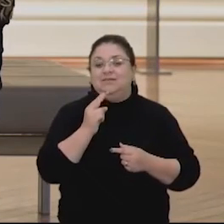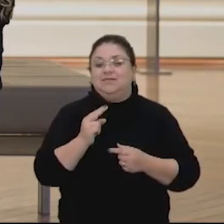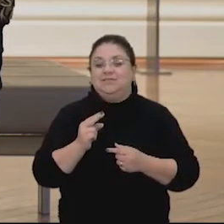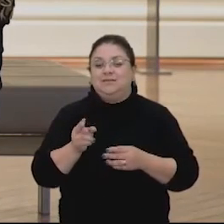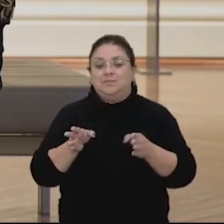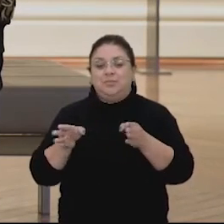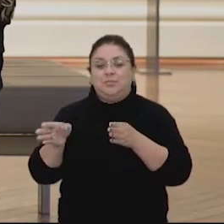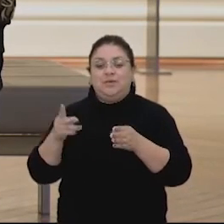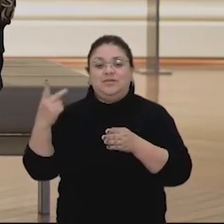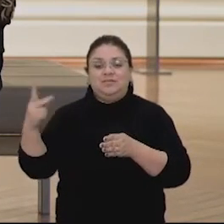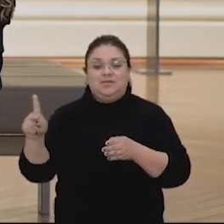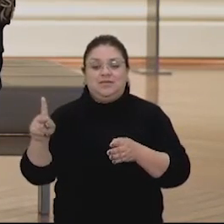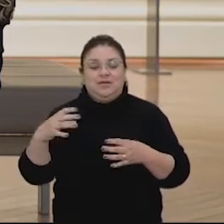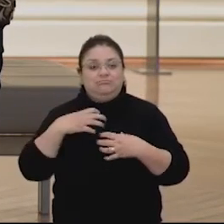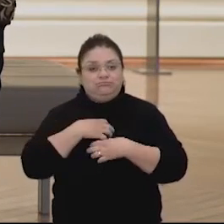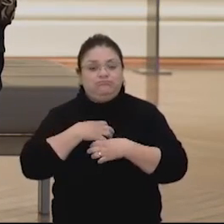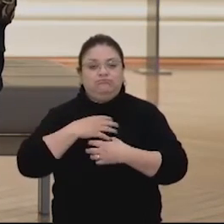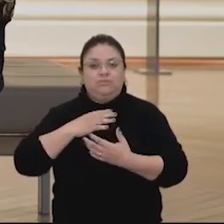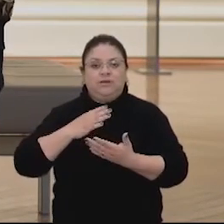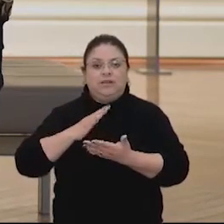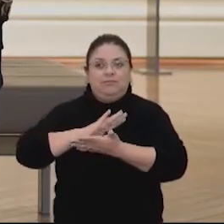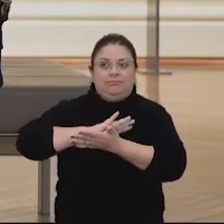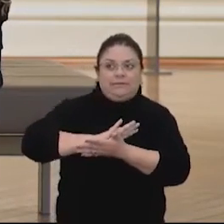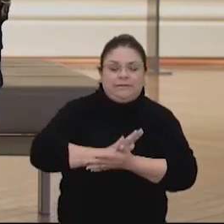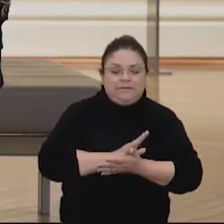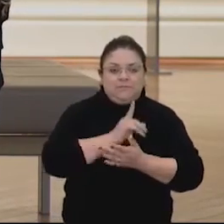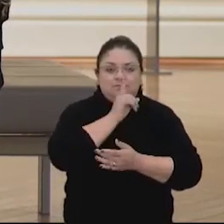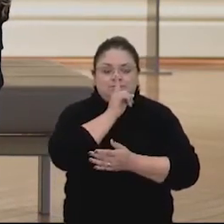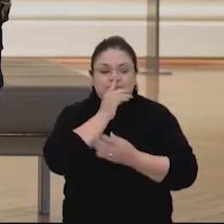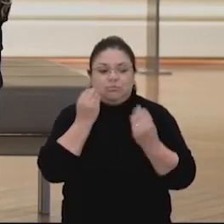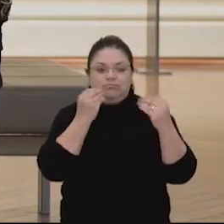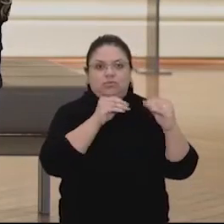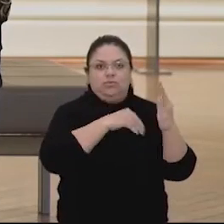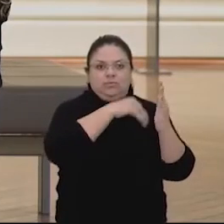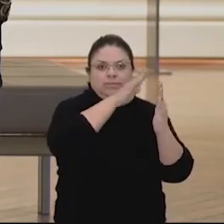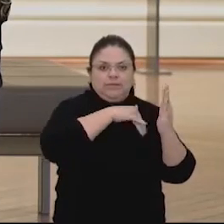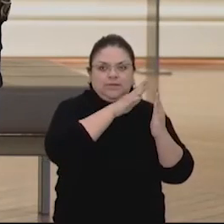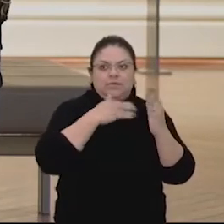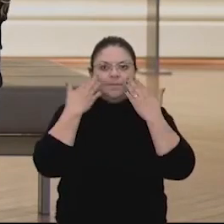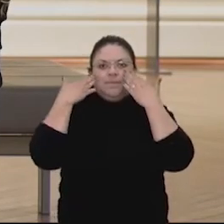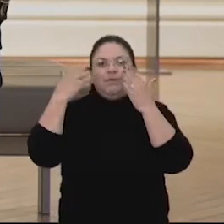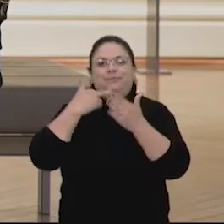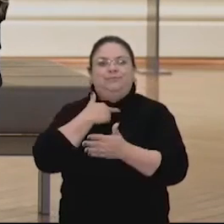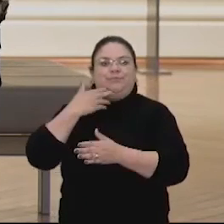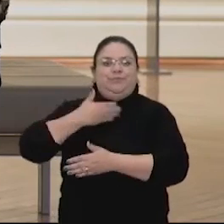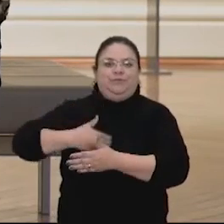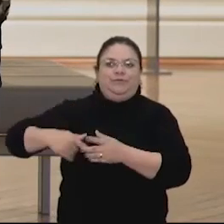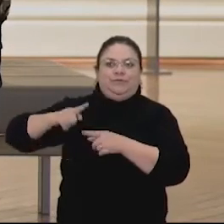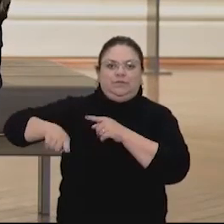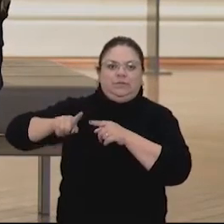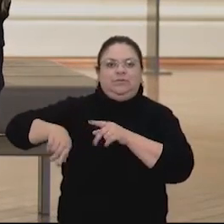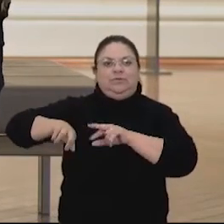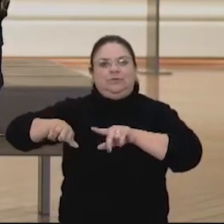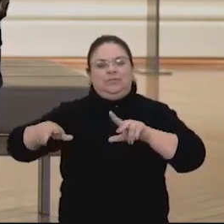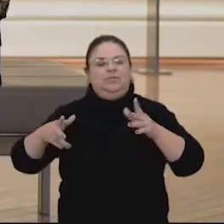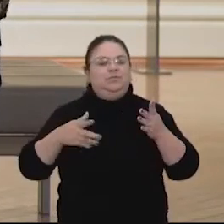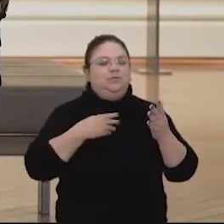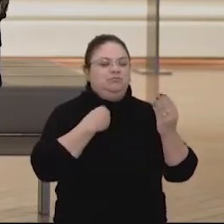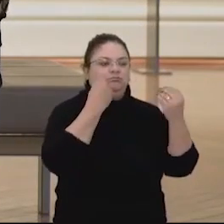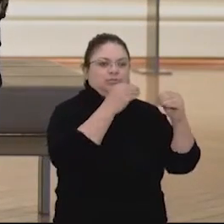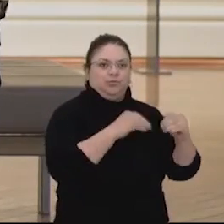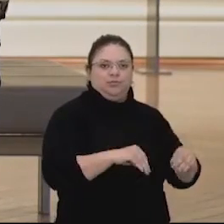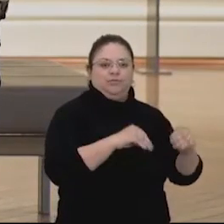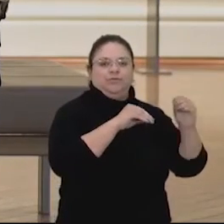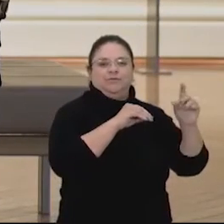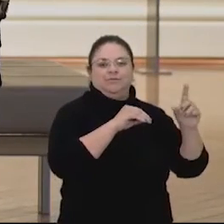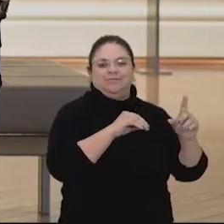momento histórico de repressão também. Então, às vezes, ele acaba colocando algumas referências que, como está num